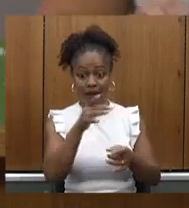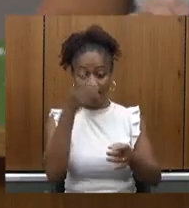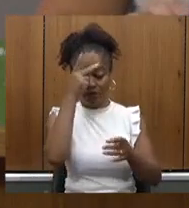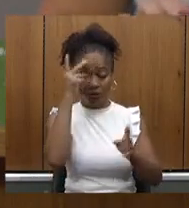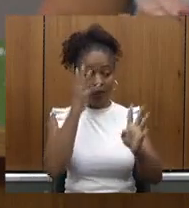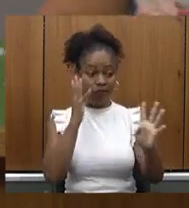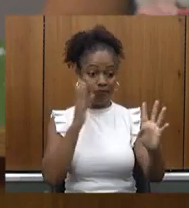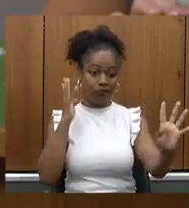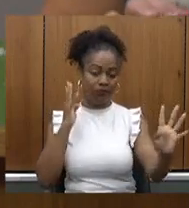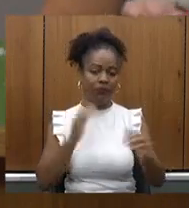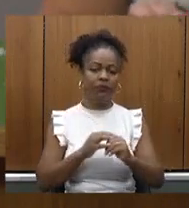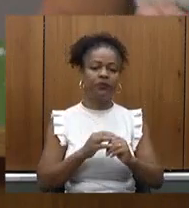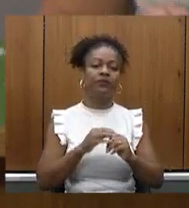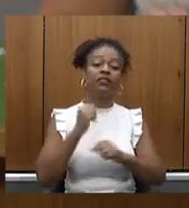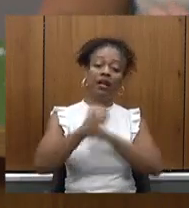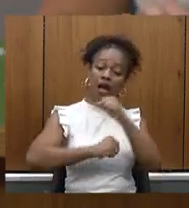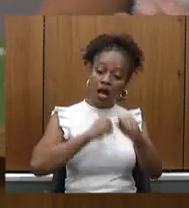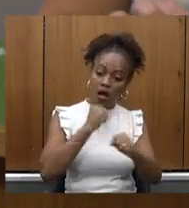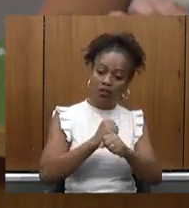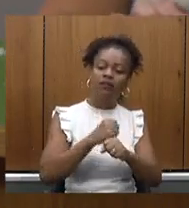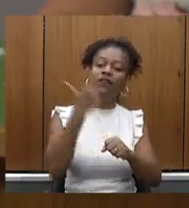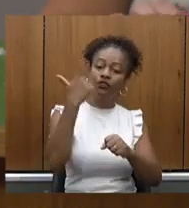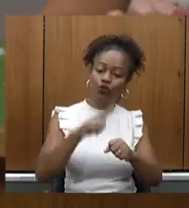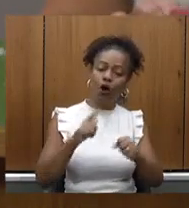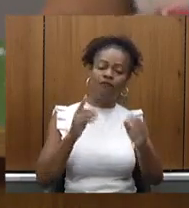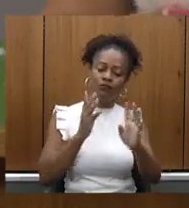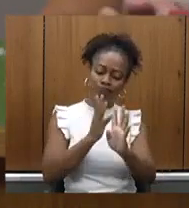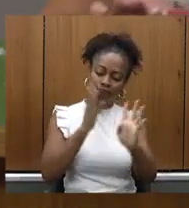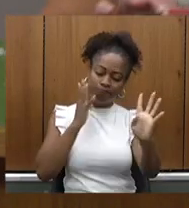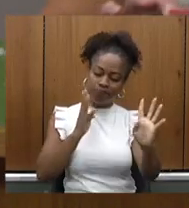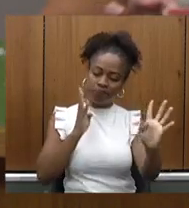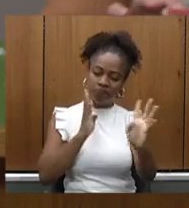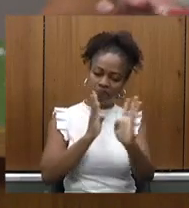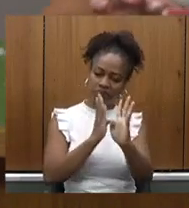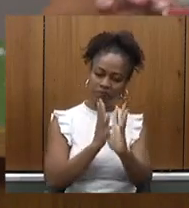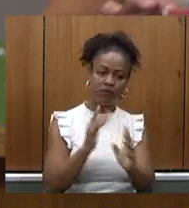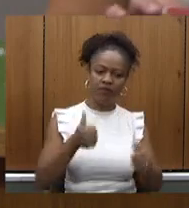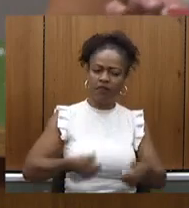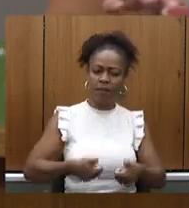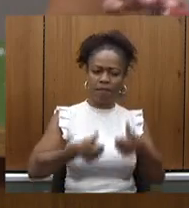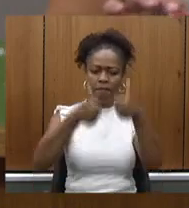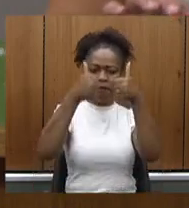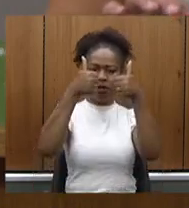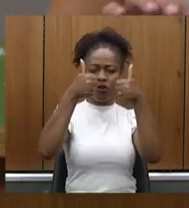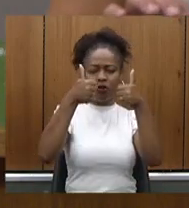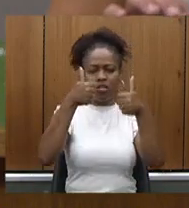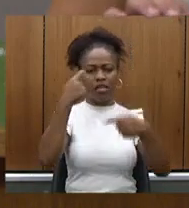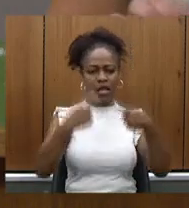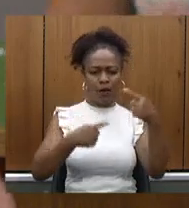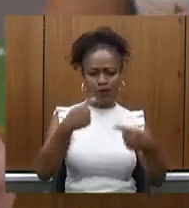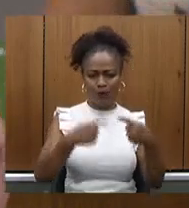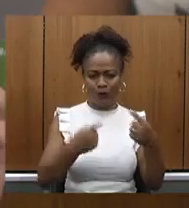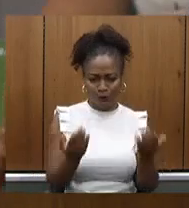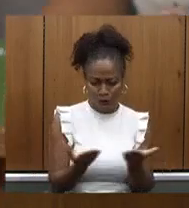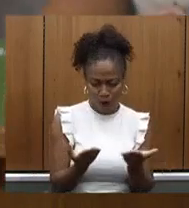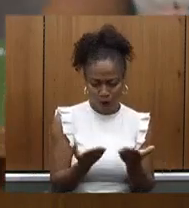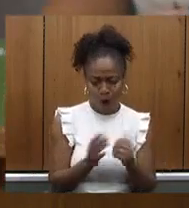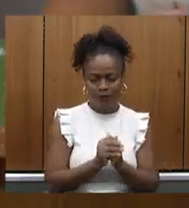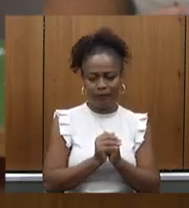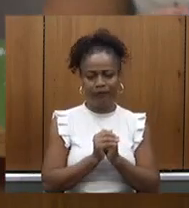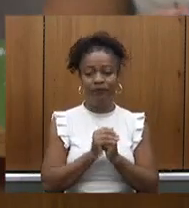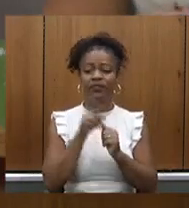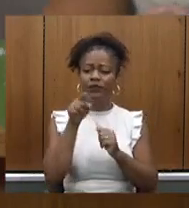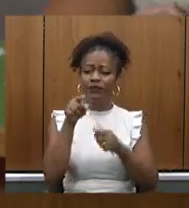ano e ano que vem deve bater um novo recorde com essa melhoria da política que está sendo descrita agora e você falou um ponto